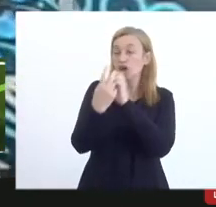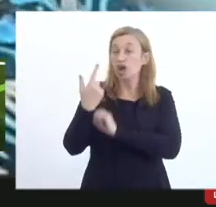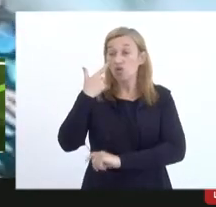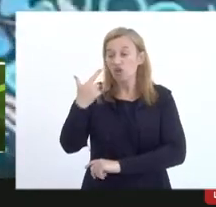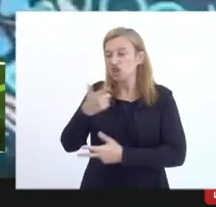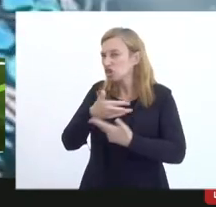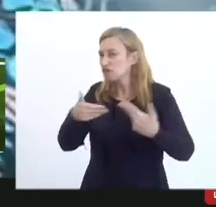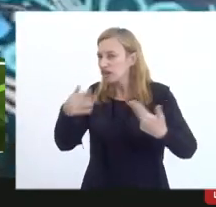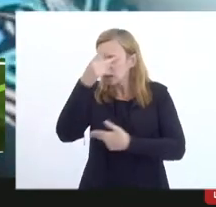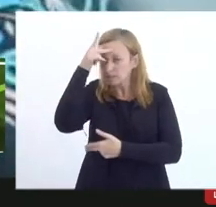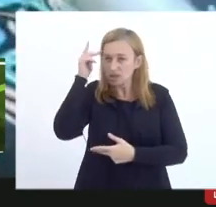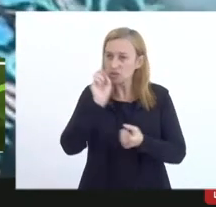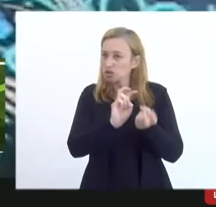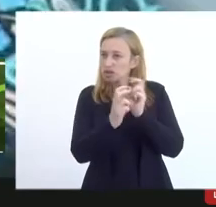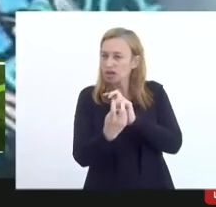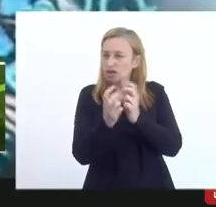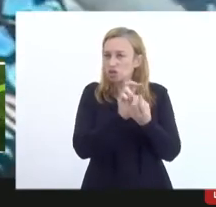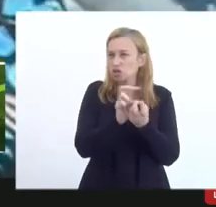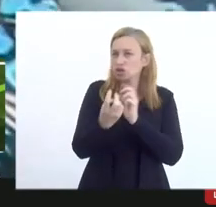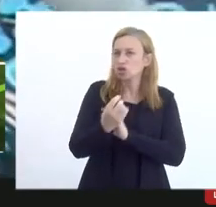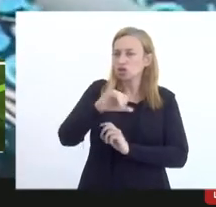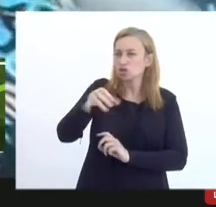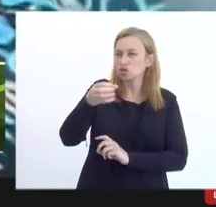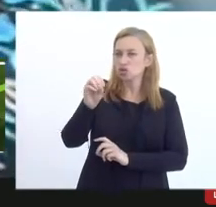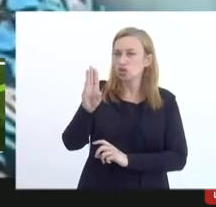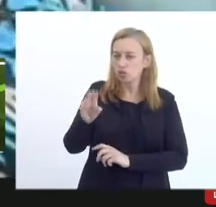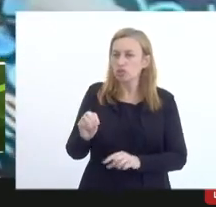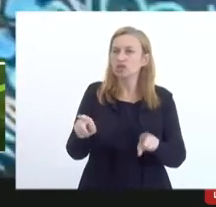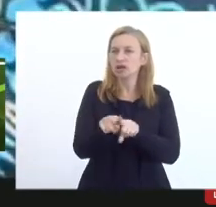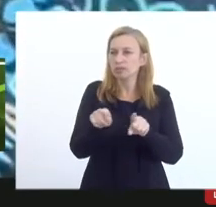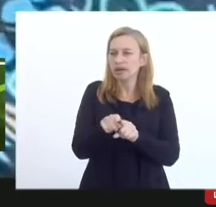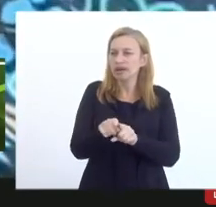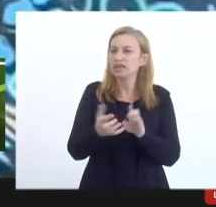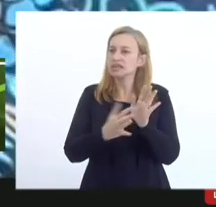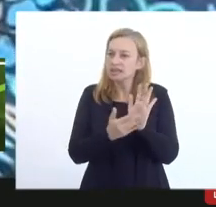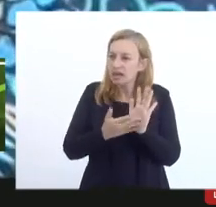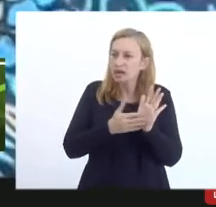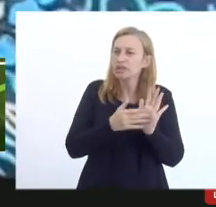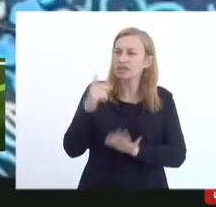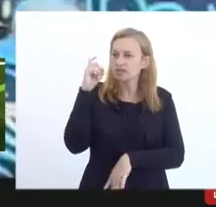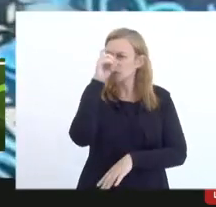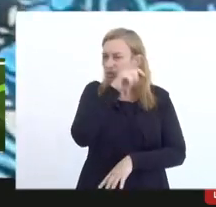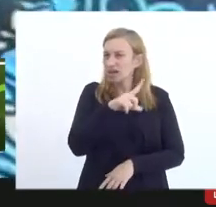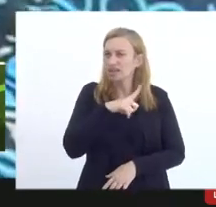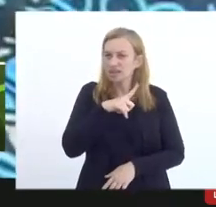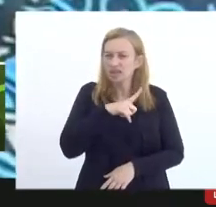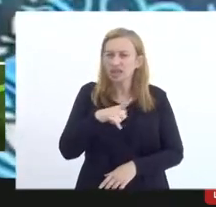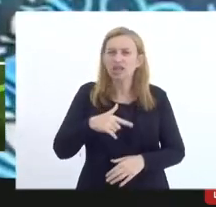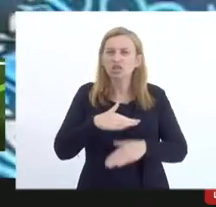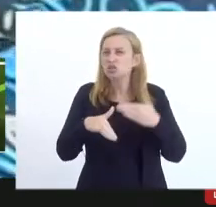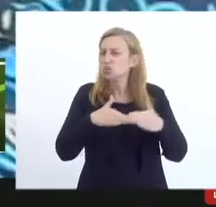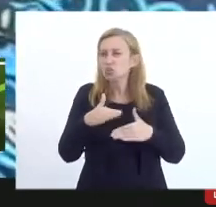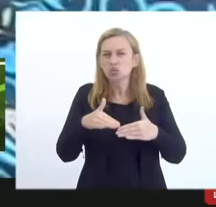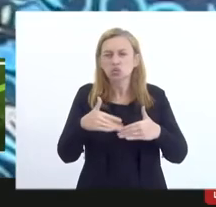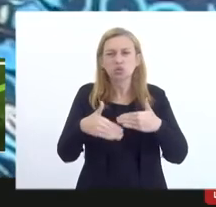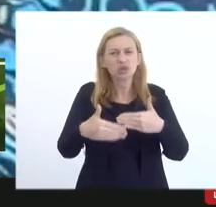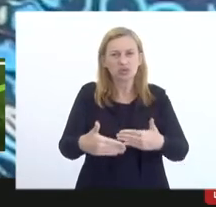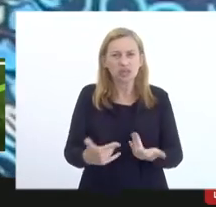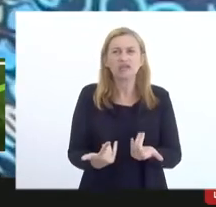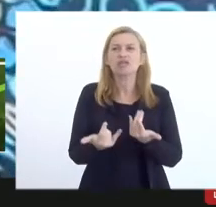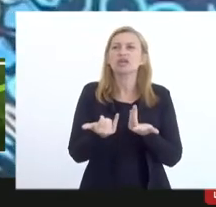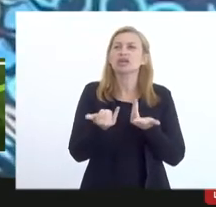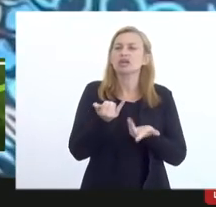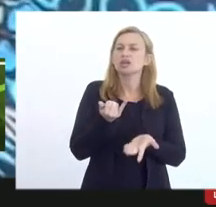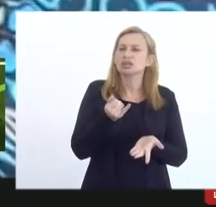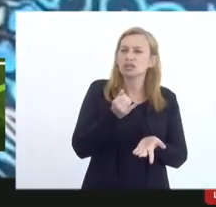da capoeira, do jongo, do samba, tem muita dificuldade em todo esse processo, inclusive,